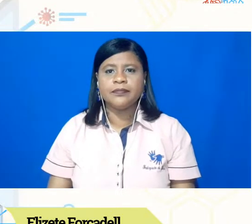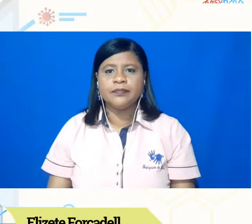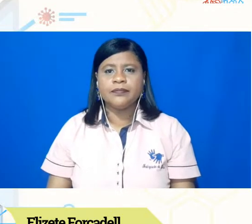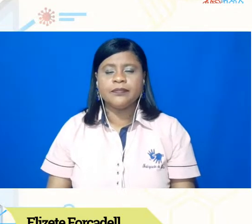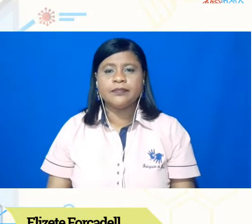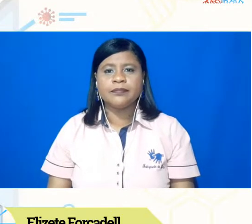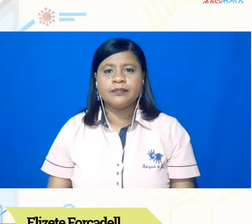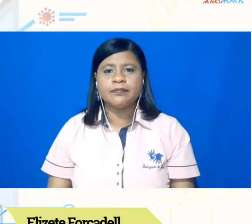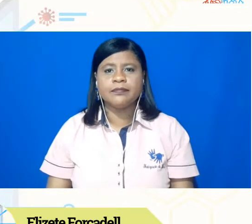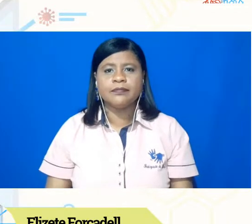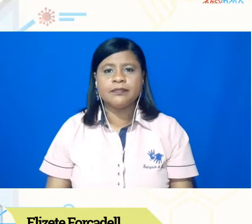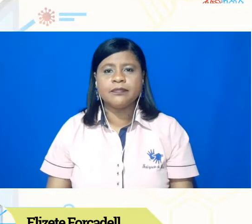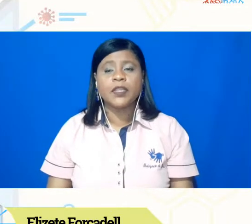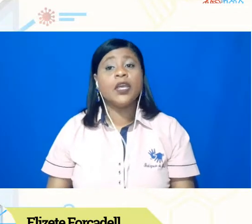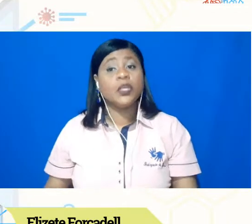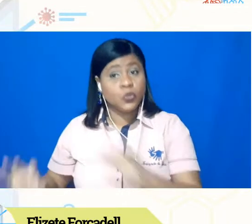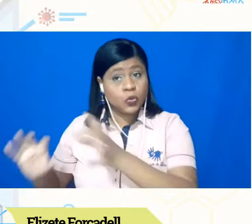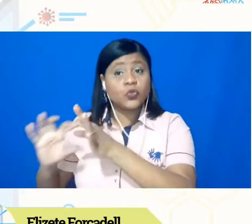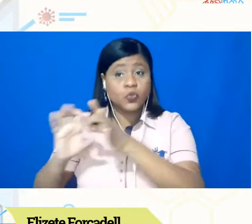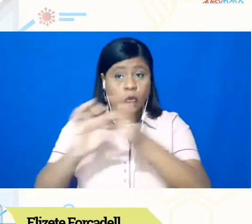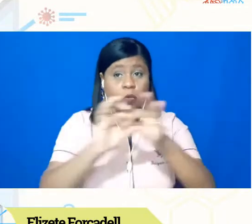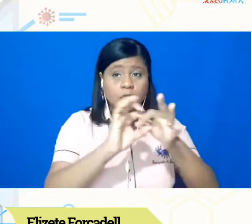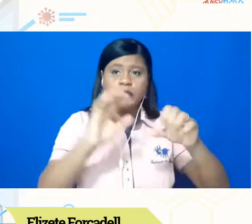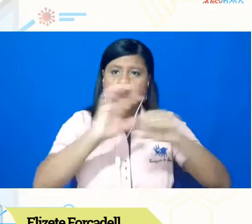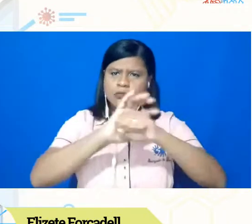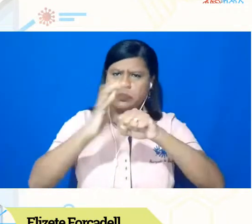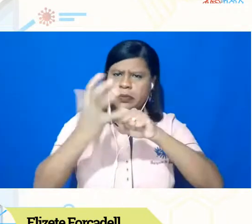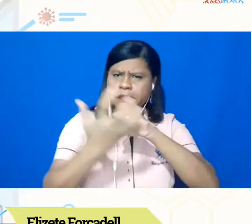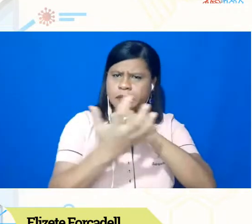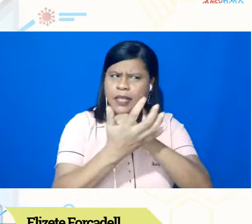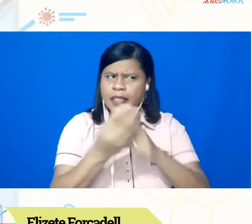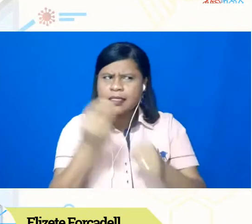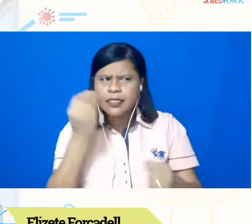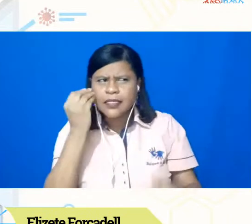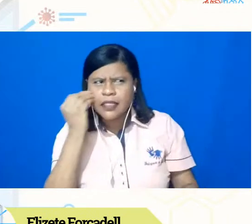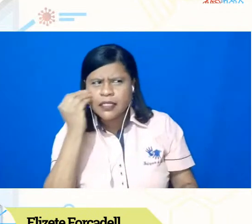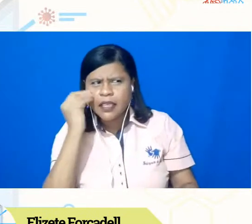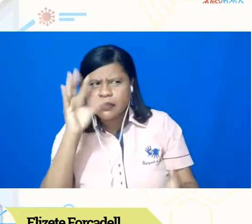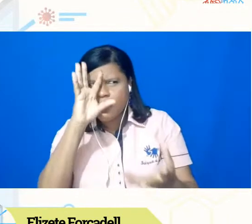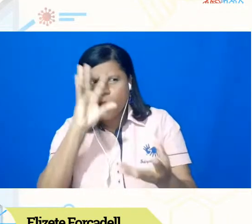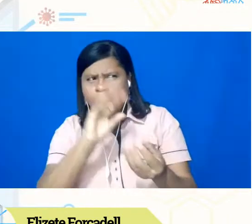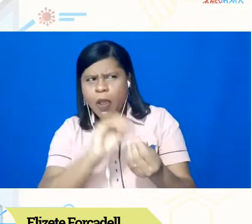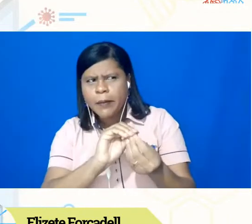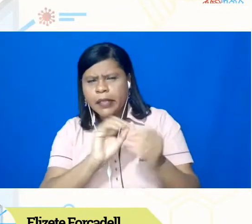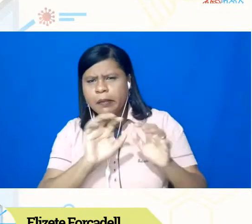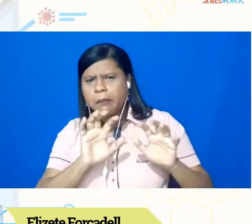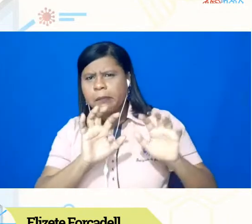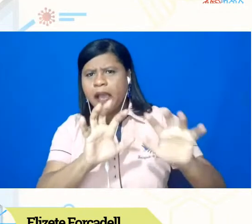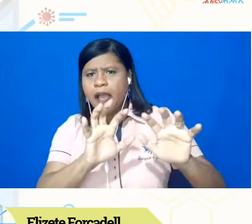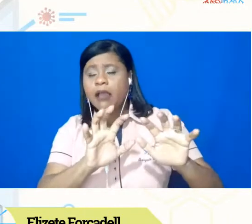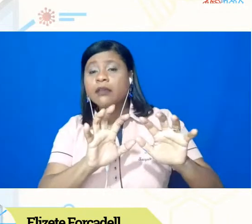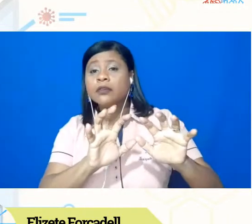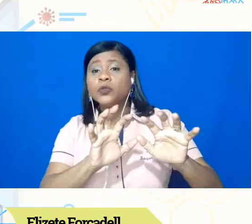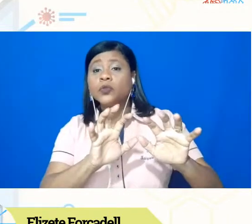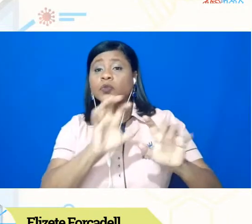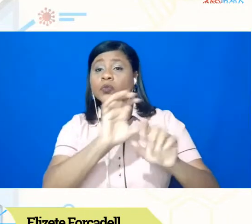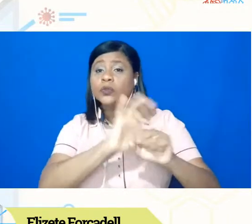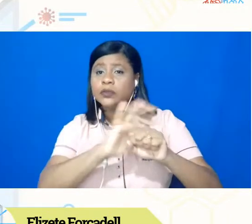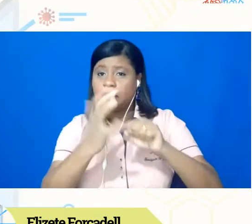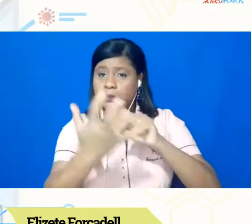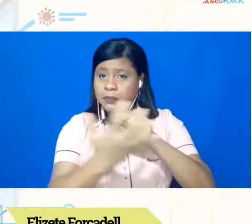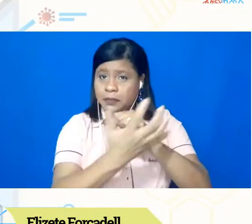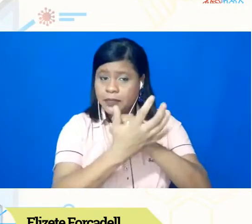nesse contexto de pandemia, tentando entender um pouco, né, o impacto da pandemia na produção de ciência e tecnologia no Brasil,